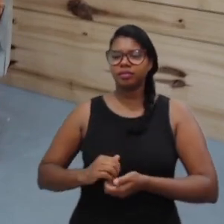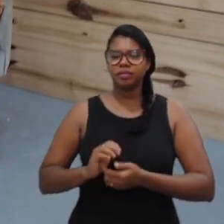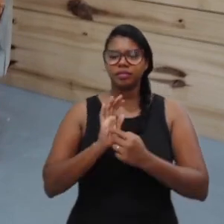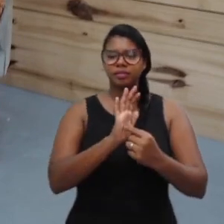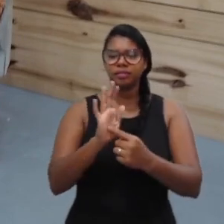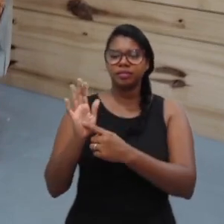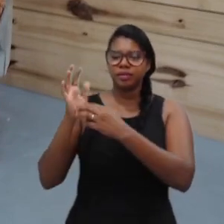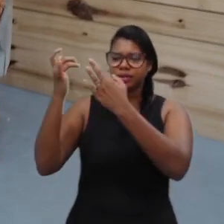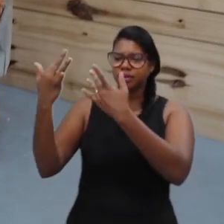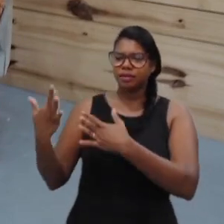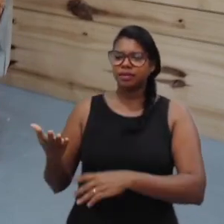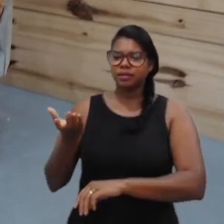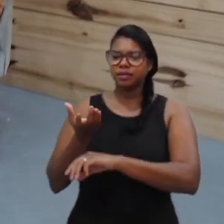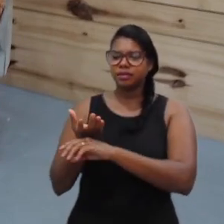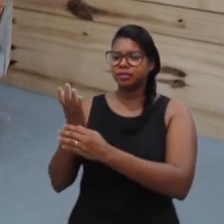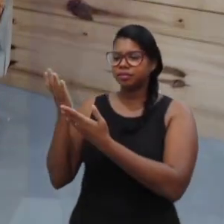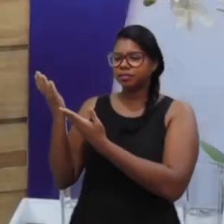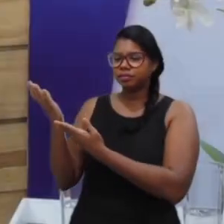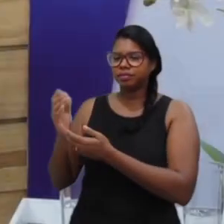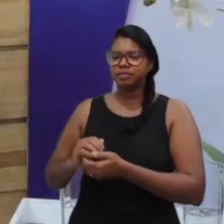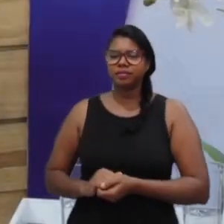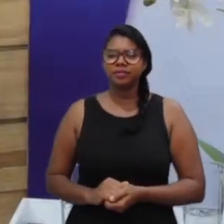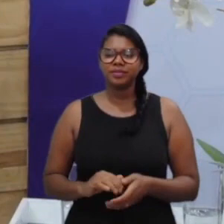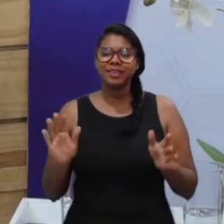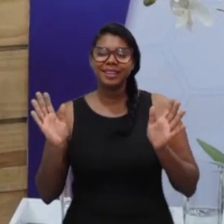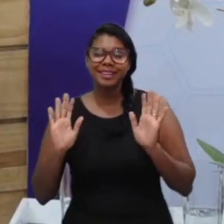respeito disso para nós. Olá, estudantes.